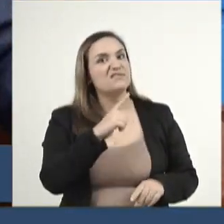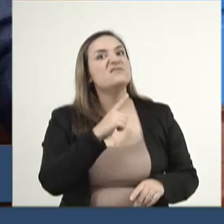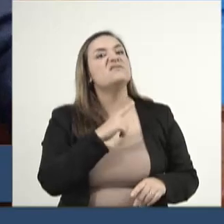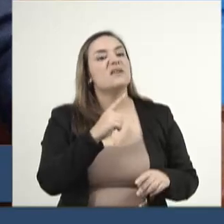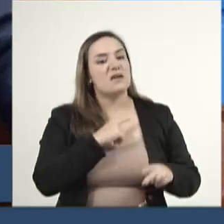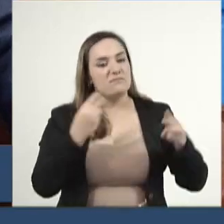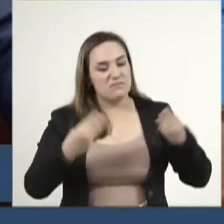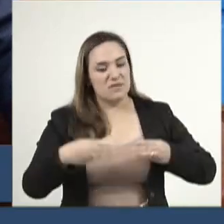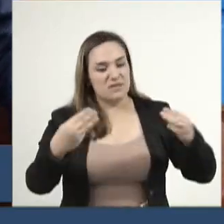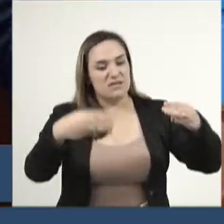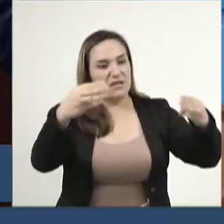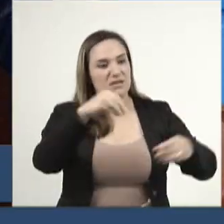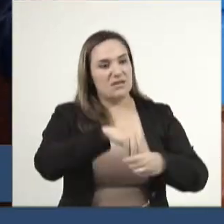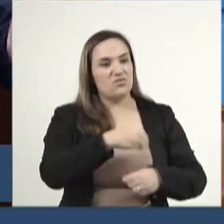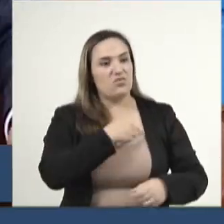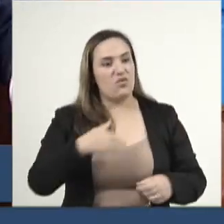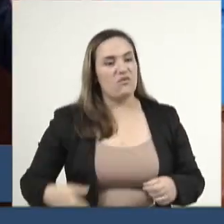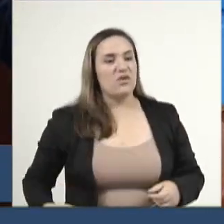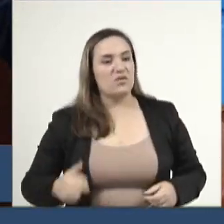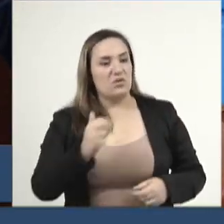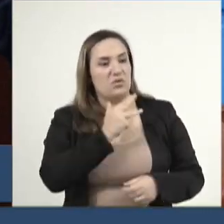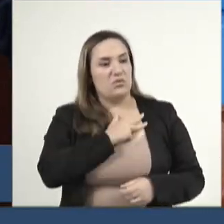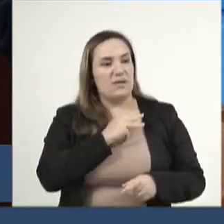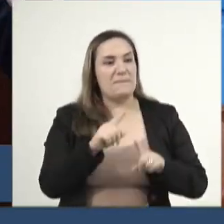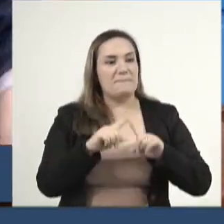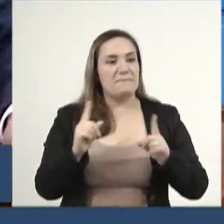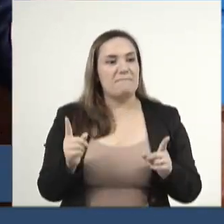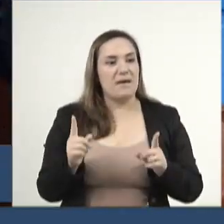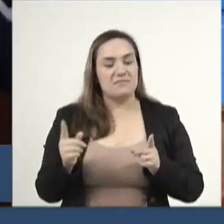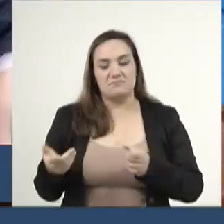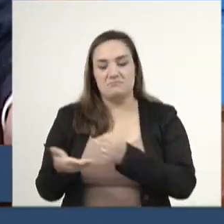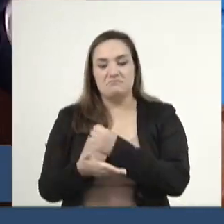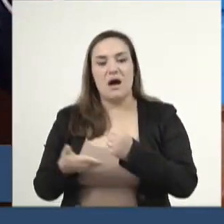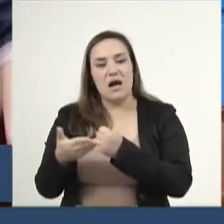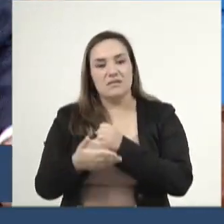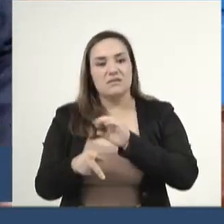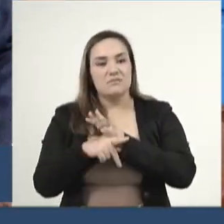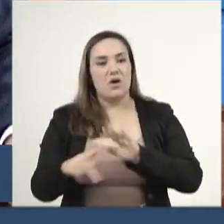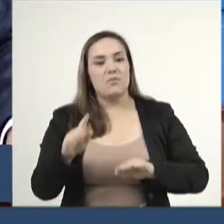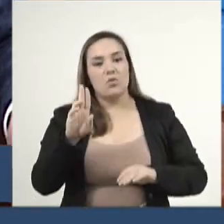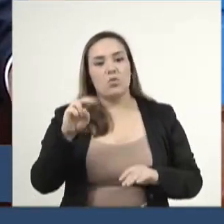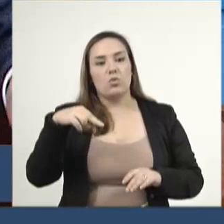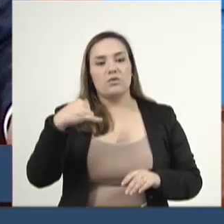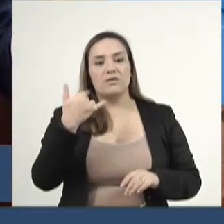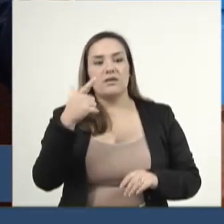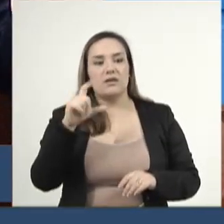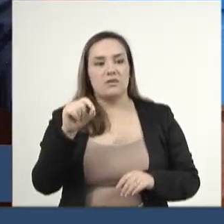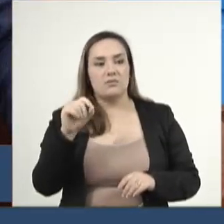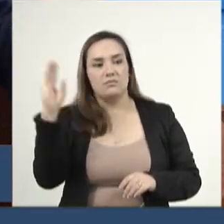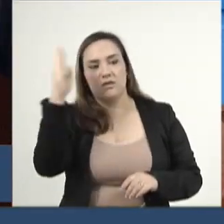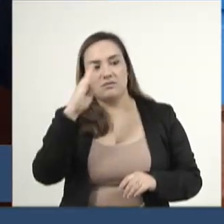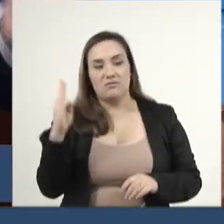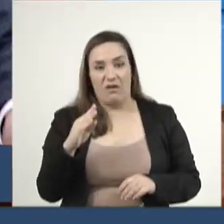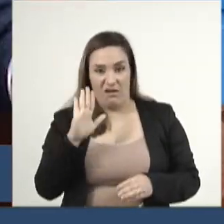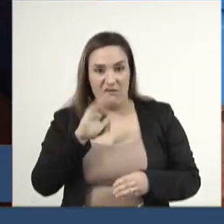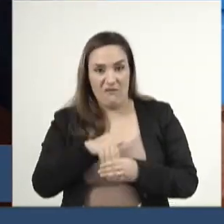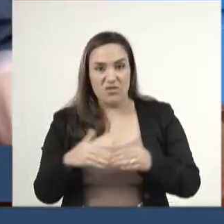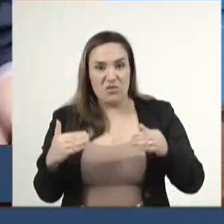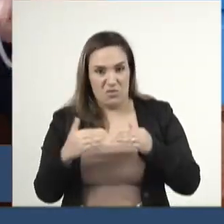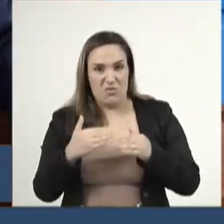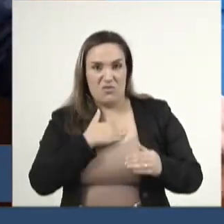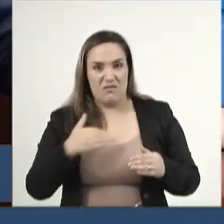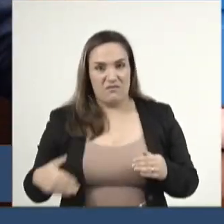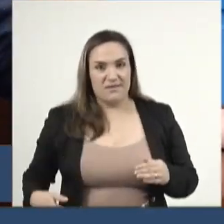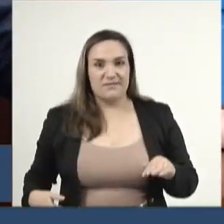Lula, mas a base, os deputados do União Brasil, nem todos votam com o